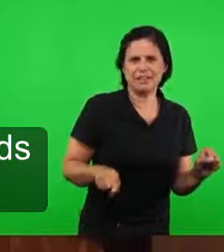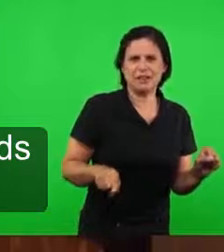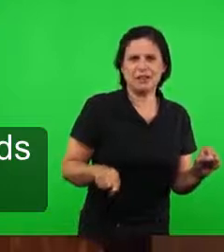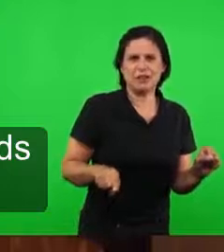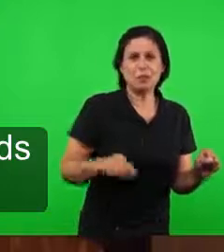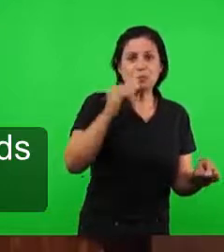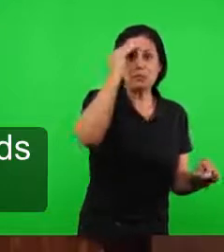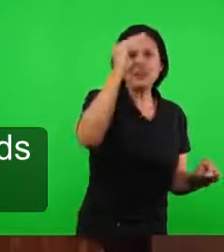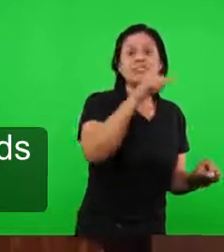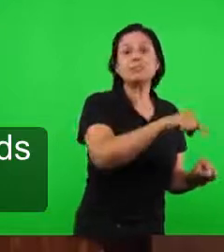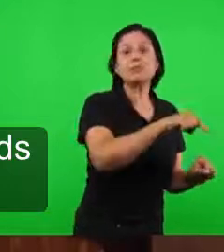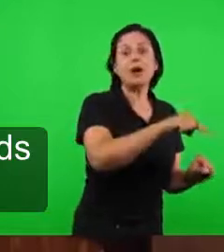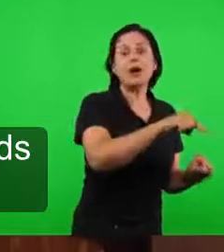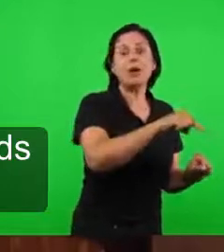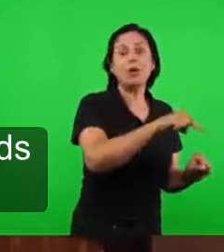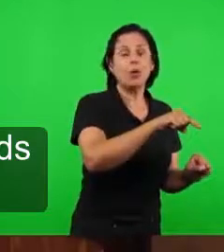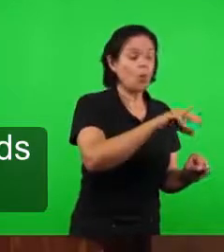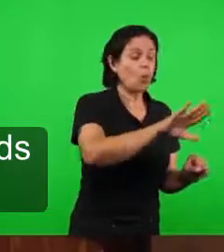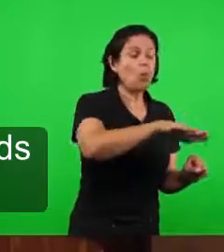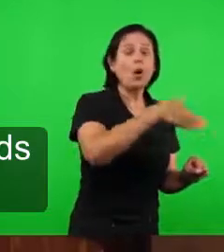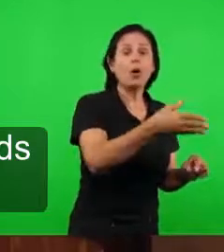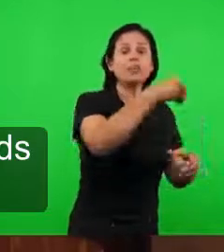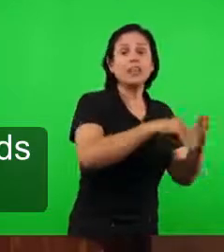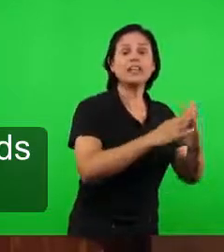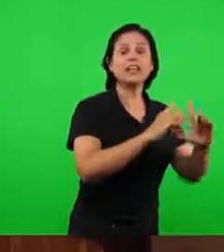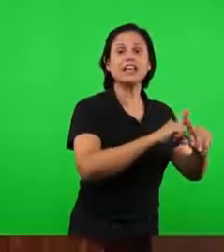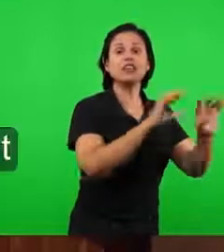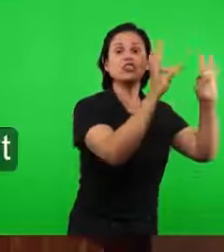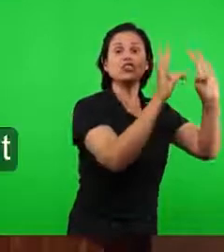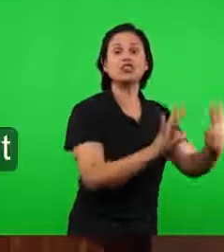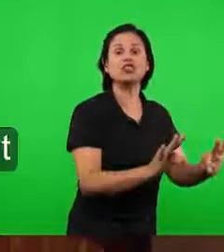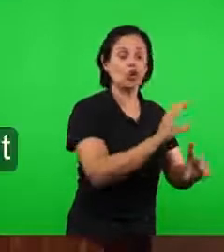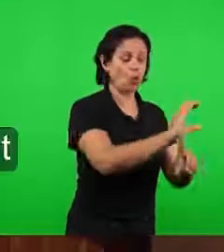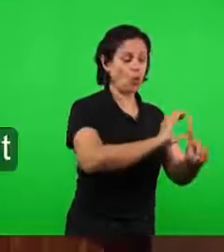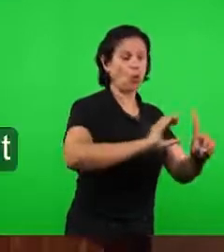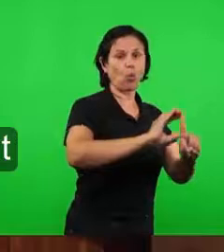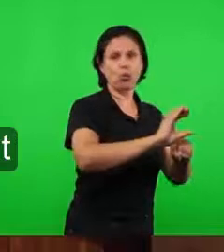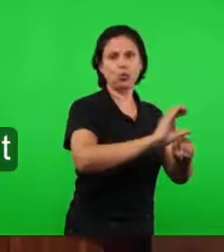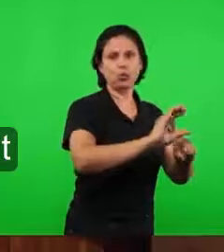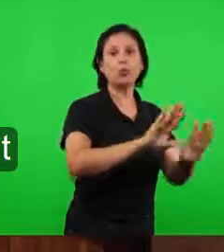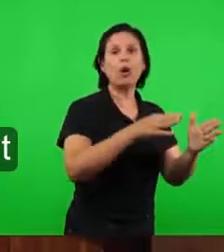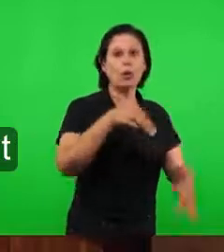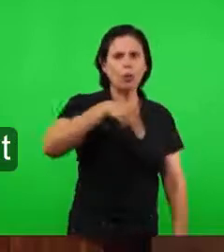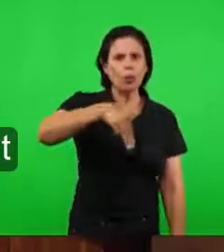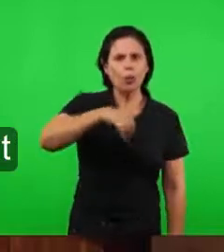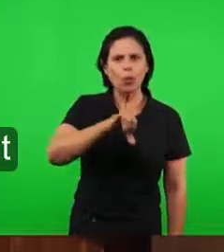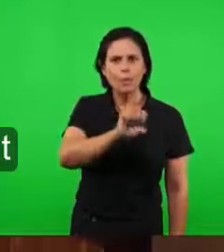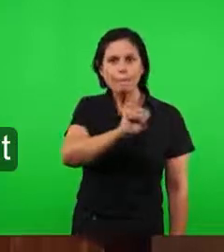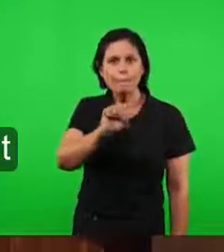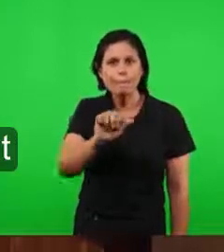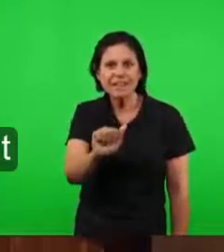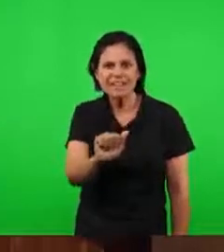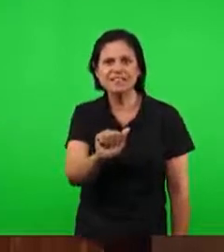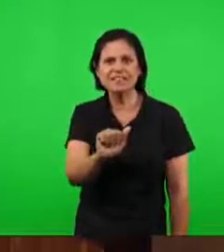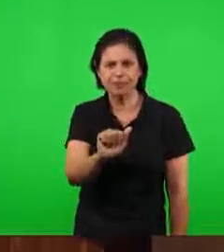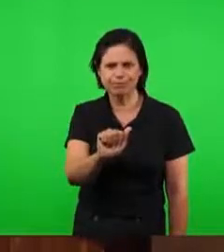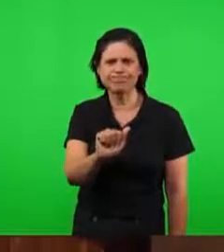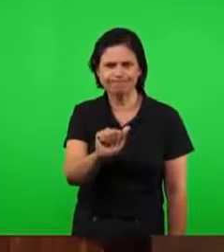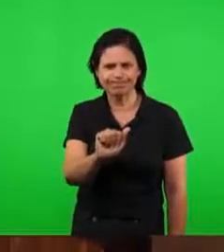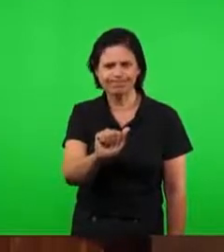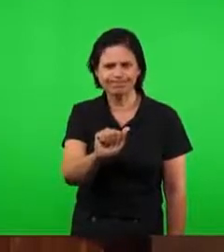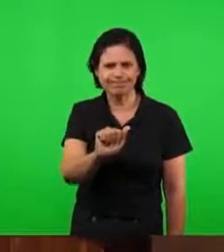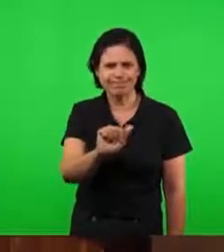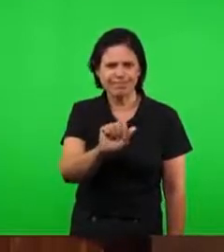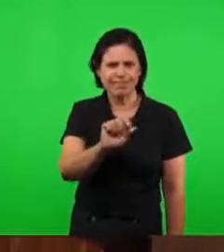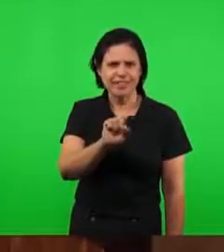culto litúrgico, onde a missa se destacou, se destaca a toda a doutrina do joio e do fermento que se